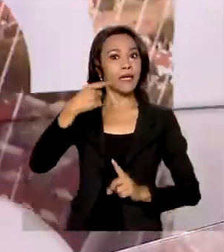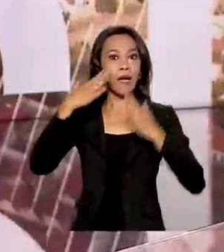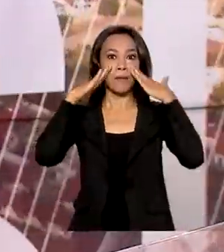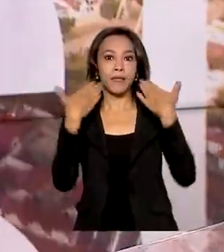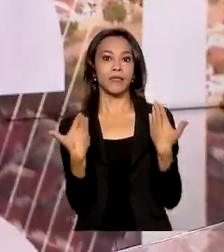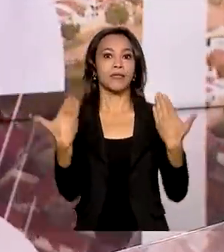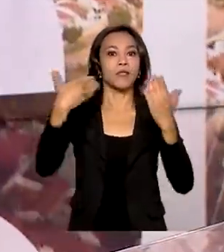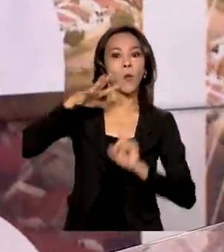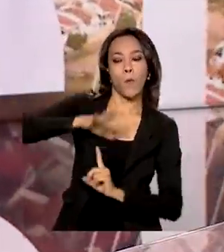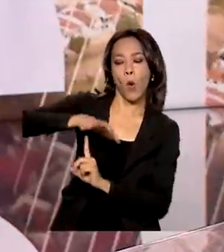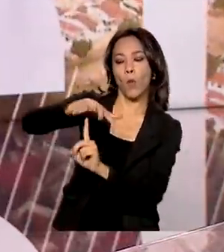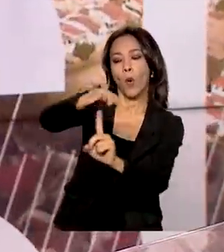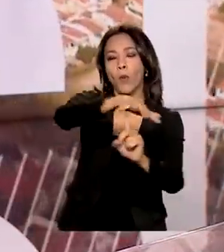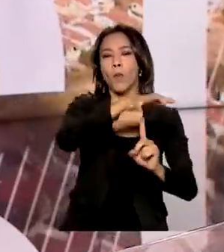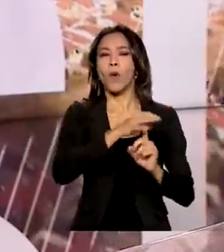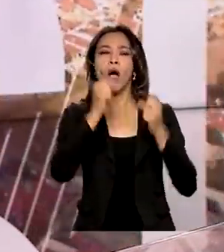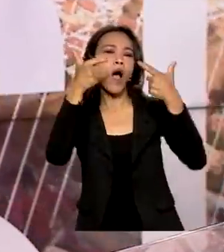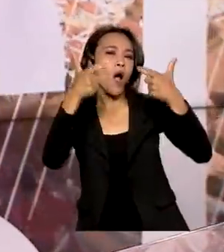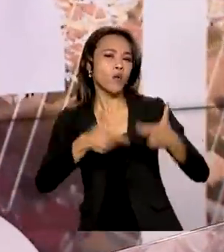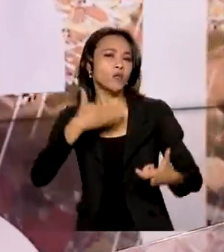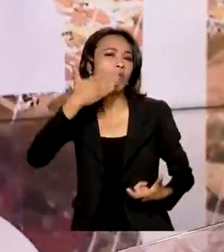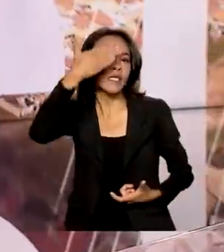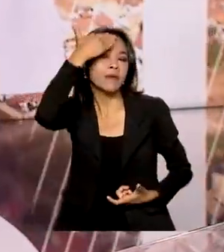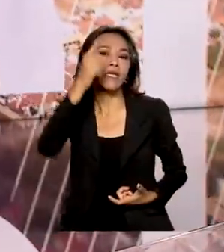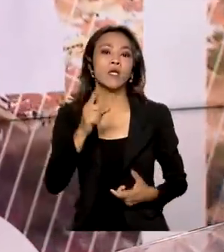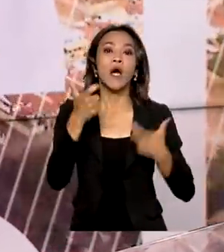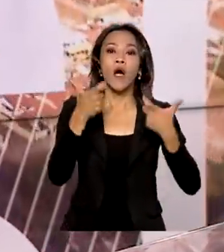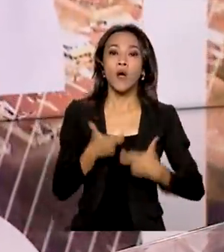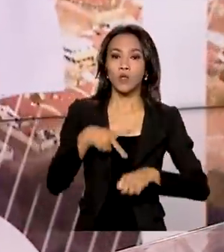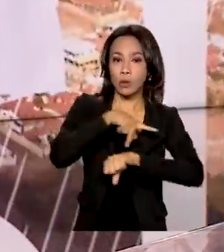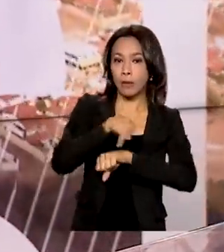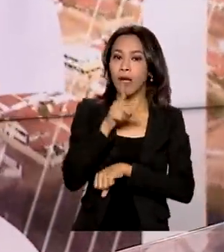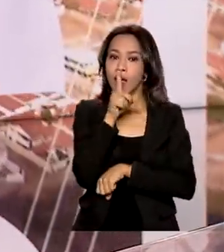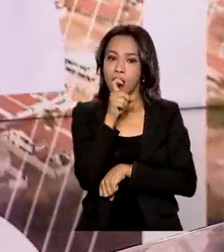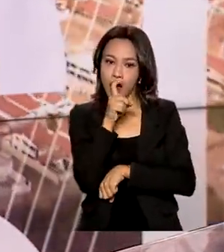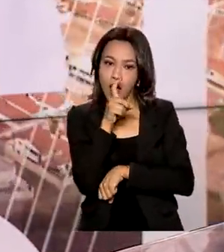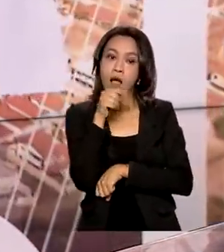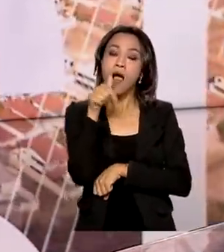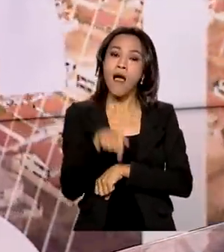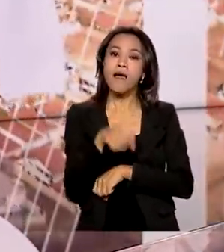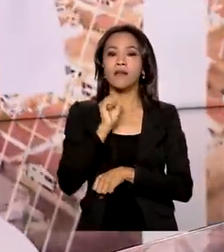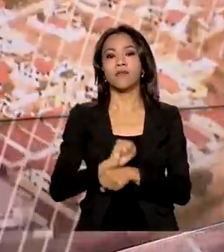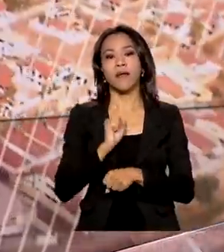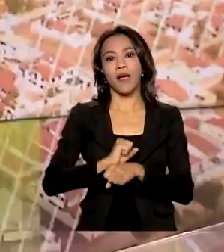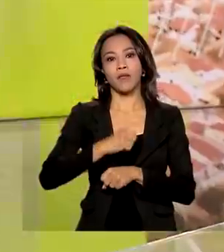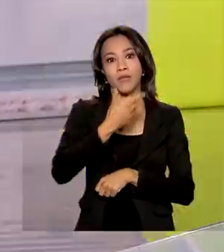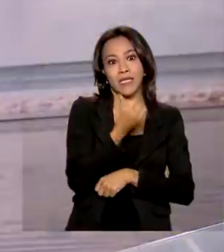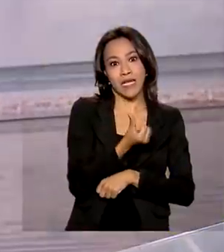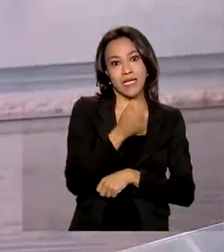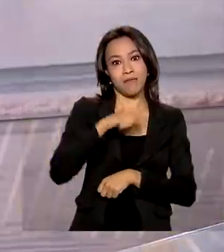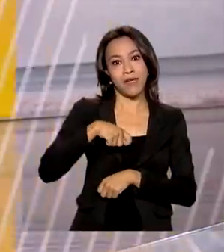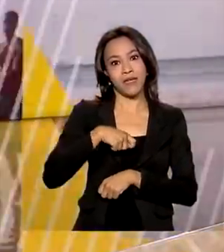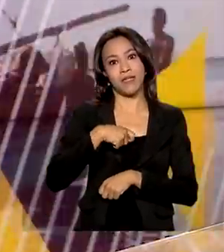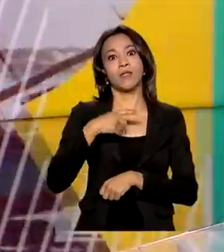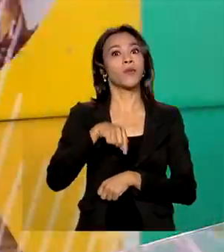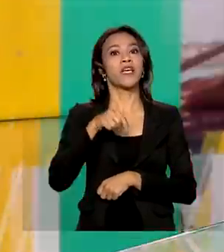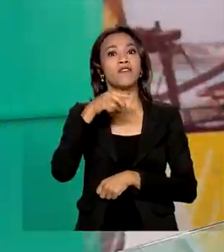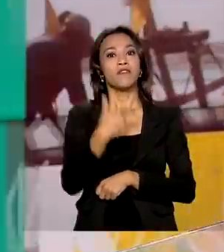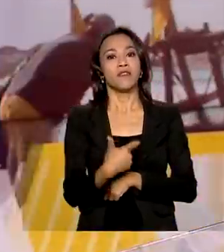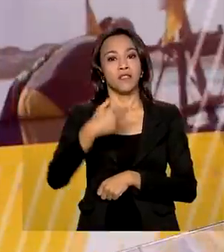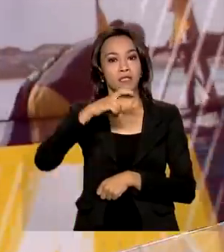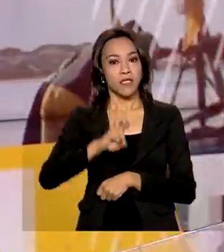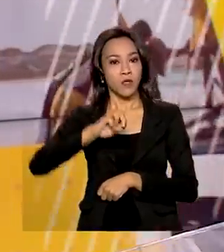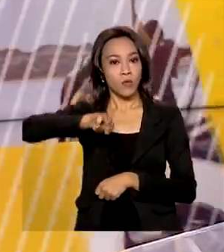Médio, a Expo Dubai, será aberta hoje ao público. São esperados nos seis meses de evento 25 milhões de visitantes.